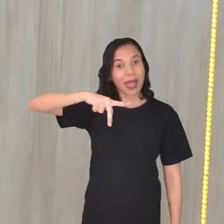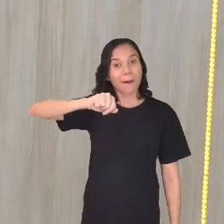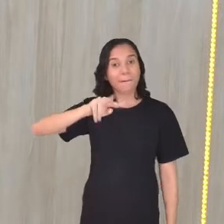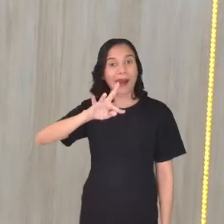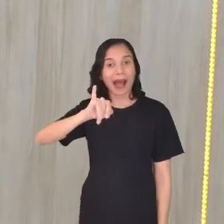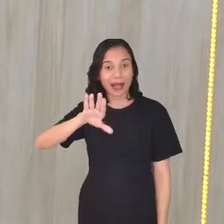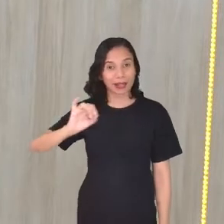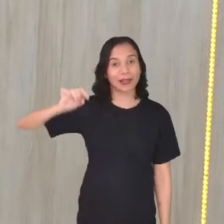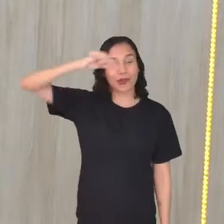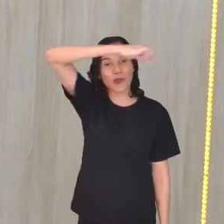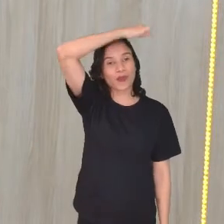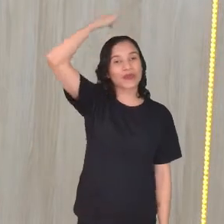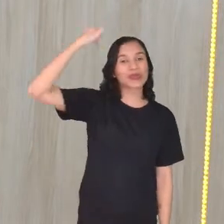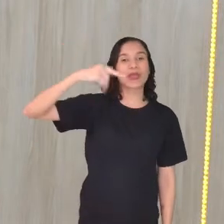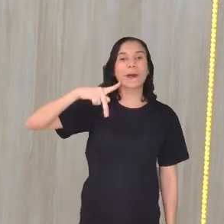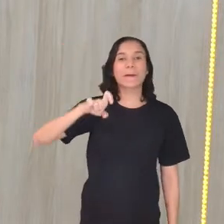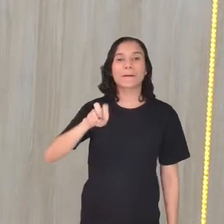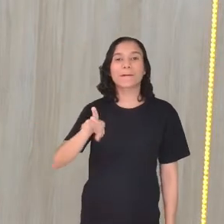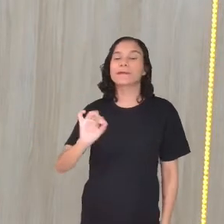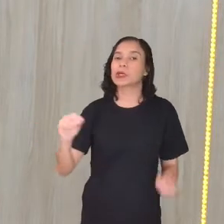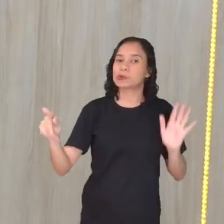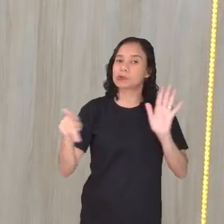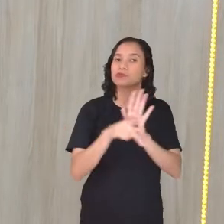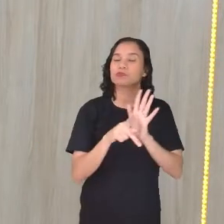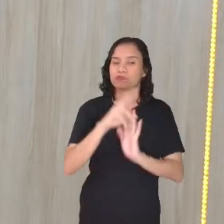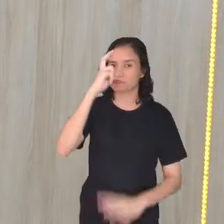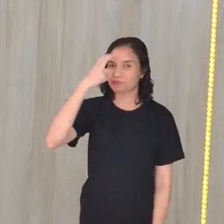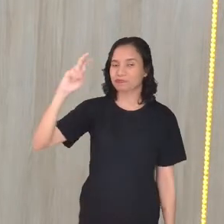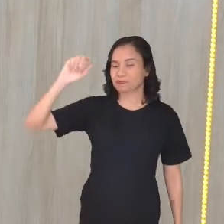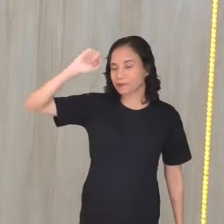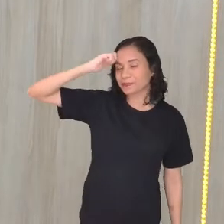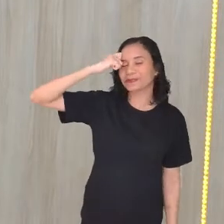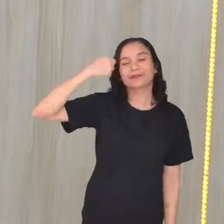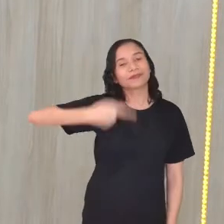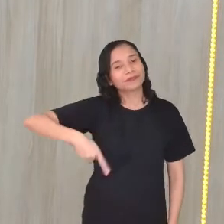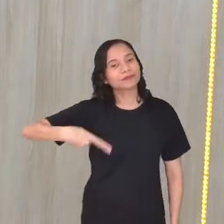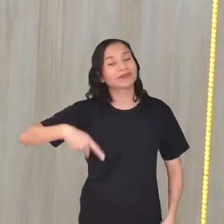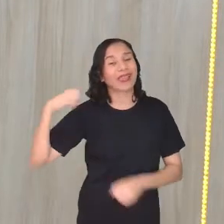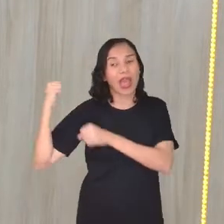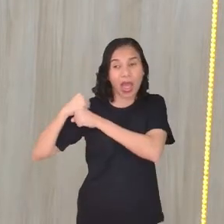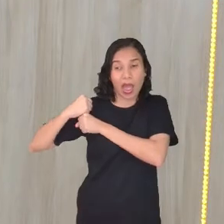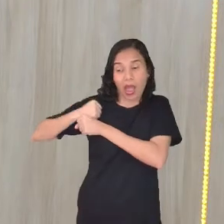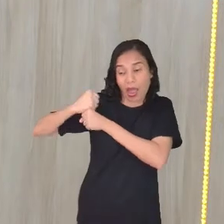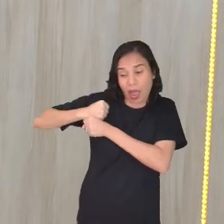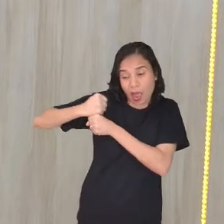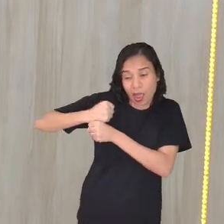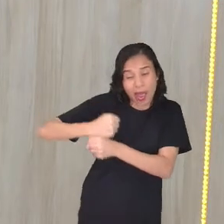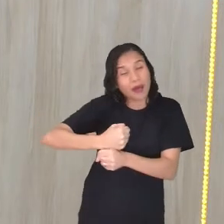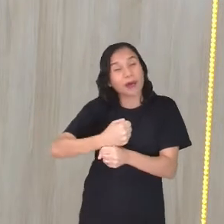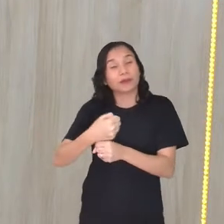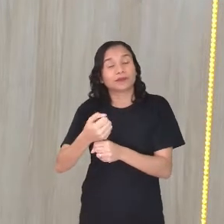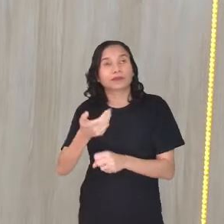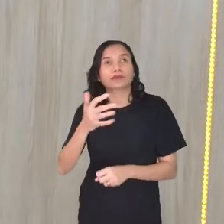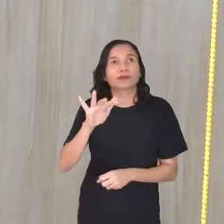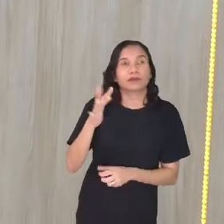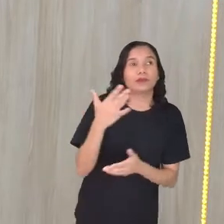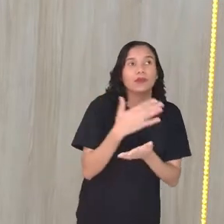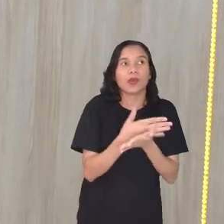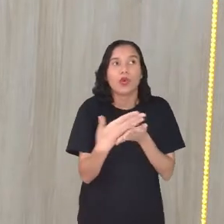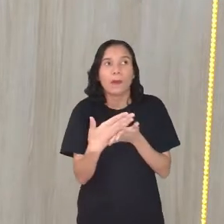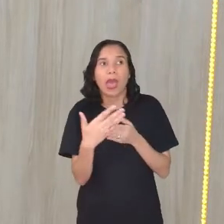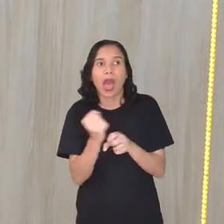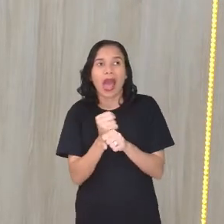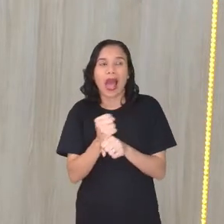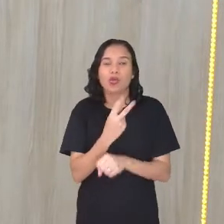aí é um segleiro, né? Da cultura aí negra. Inclusive, por muitos anos, né? Ali no começo dos anos